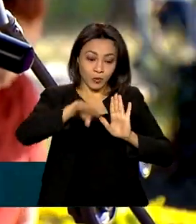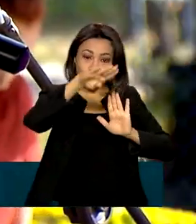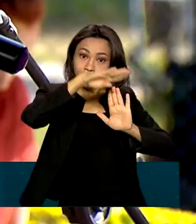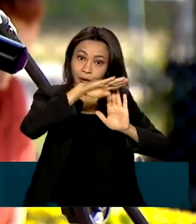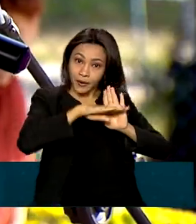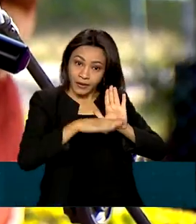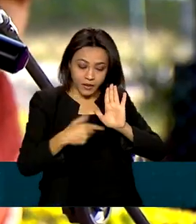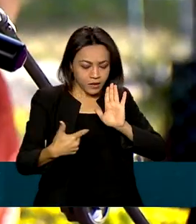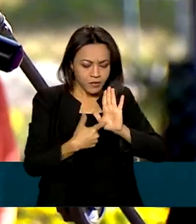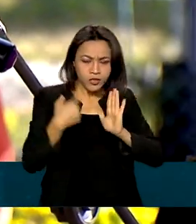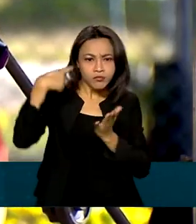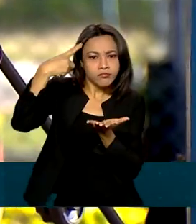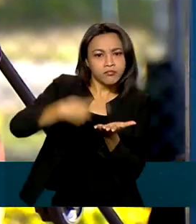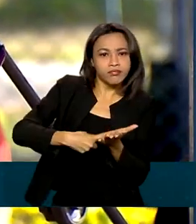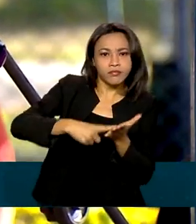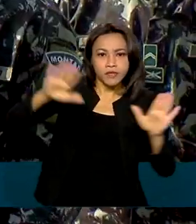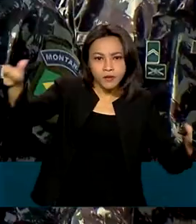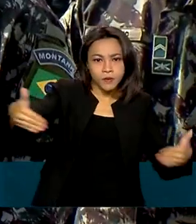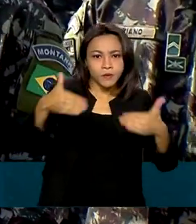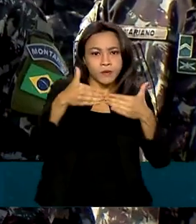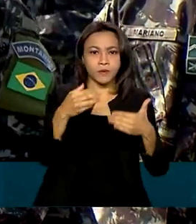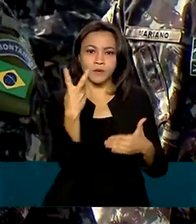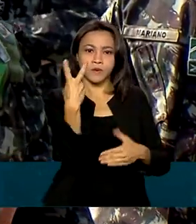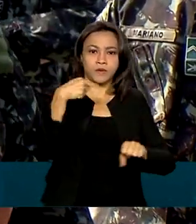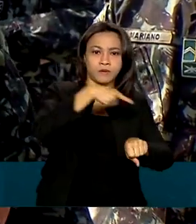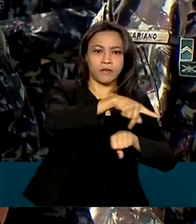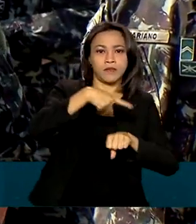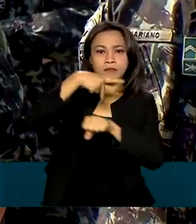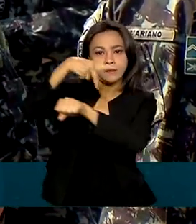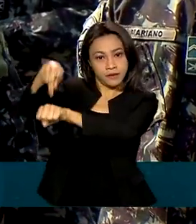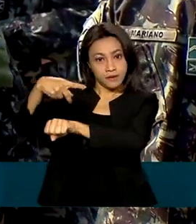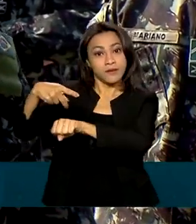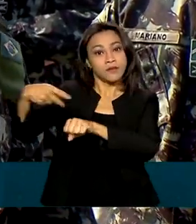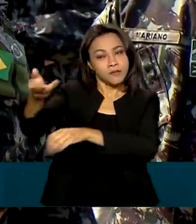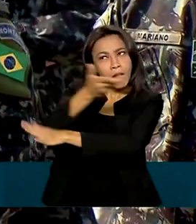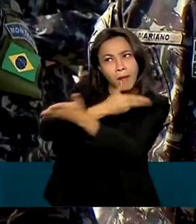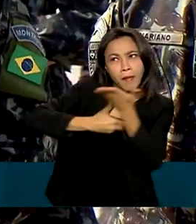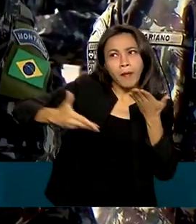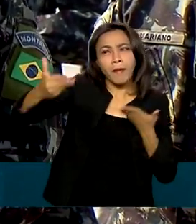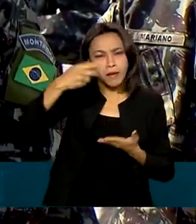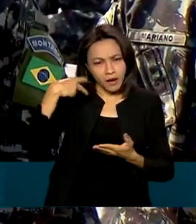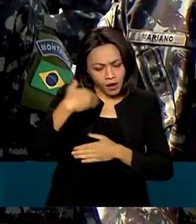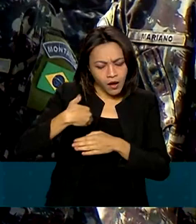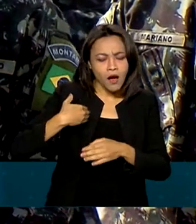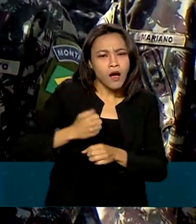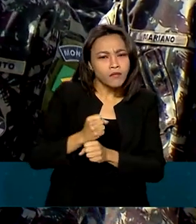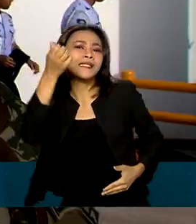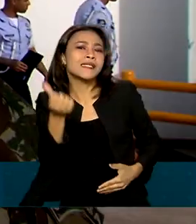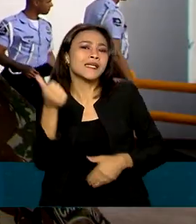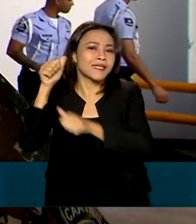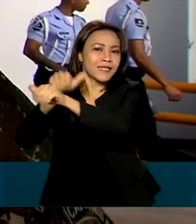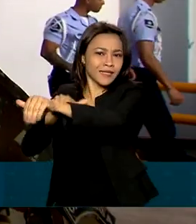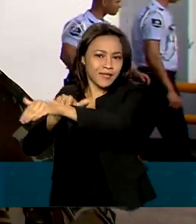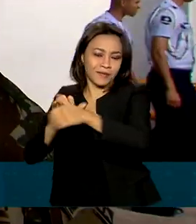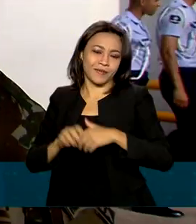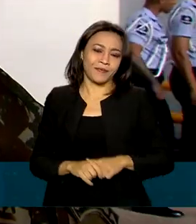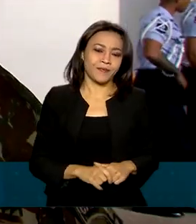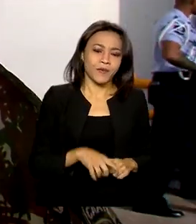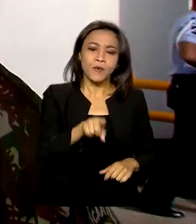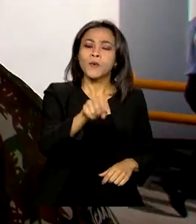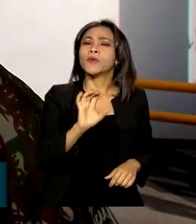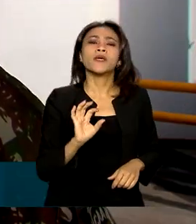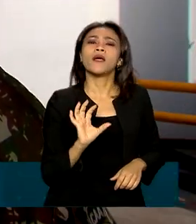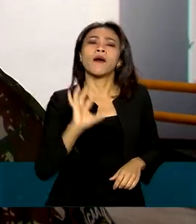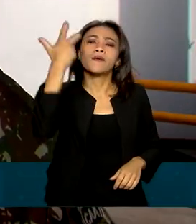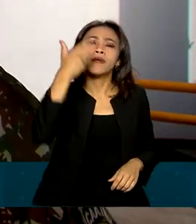cooperação entre Brasil e Estados Unidos que prevê exercícios bilaterais anuais até 2028. O que acontece quando você